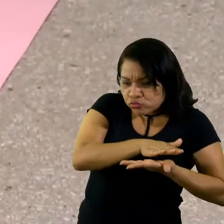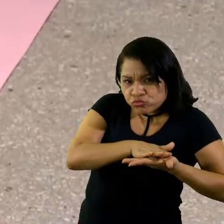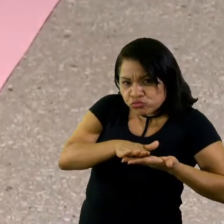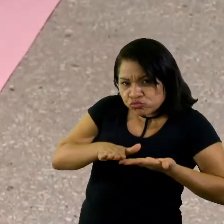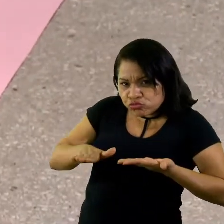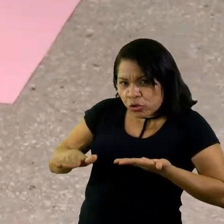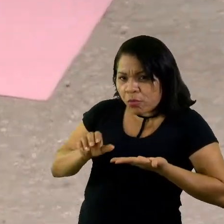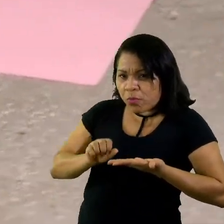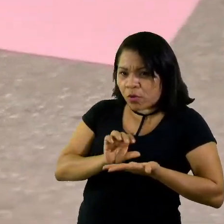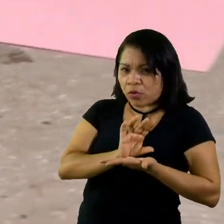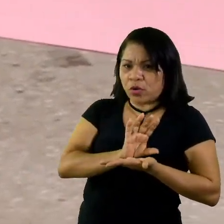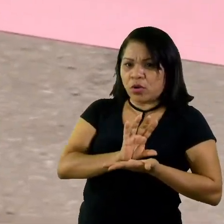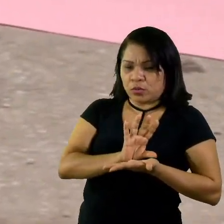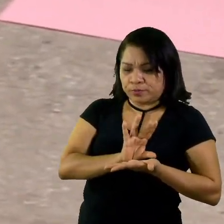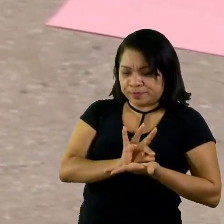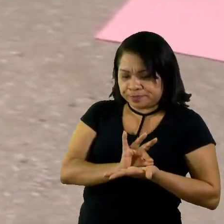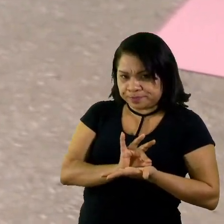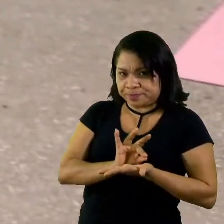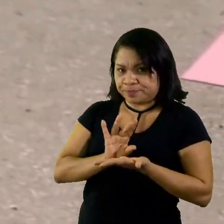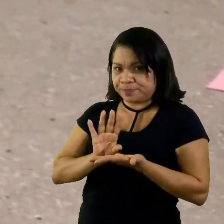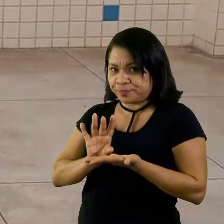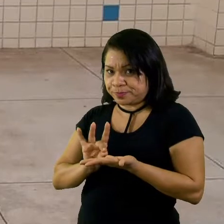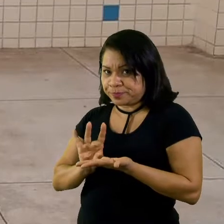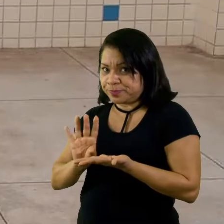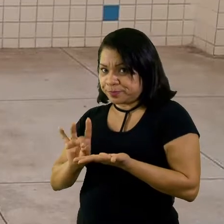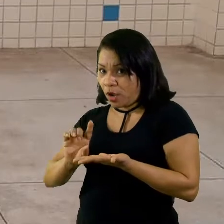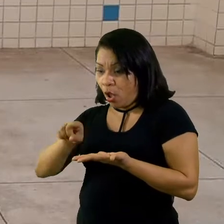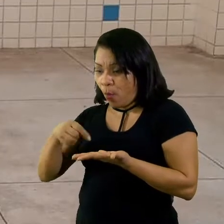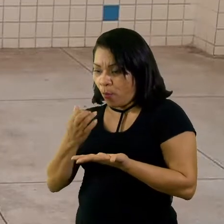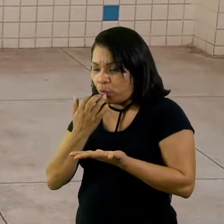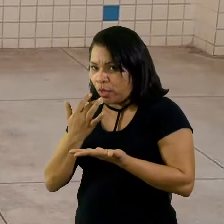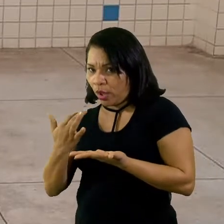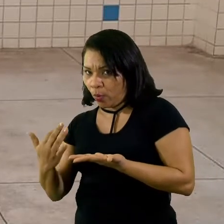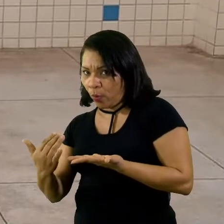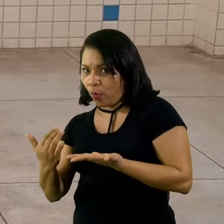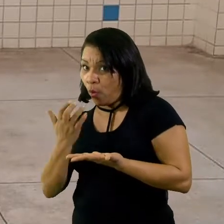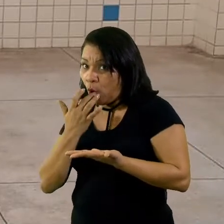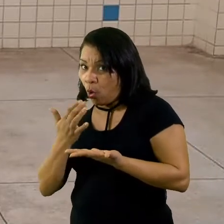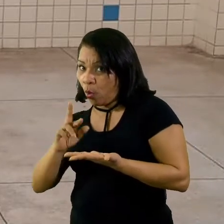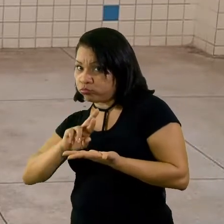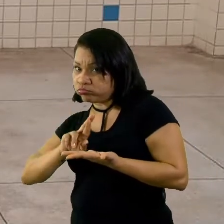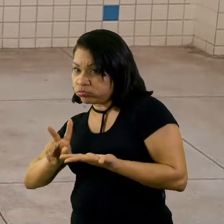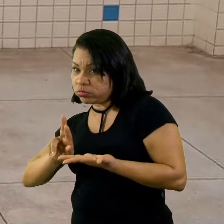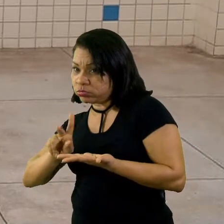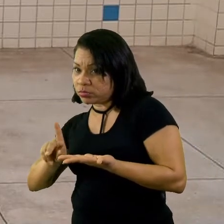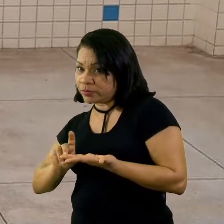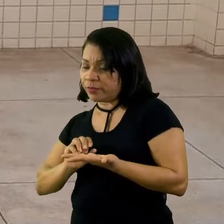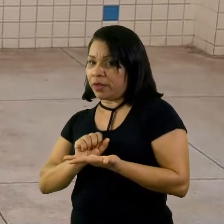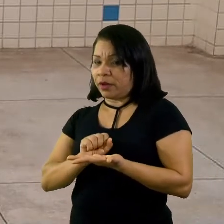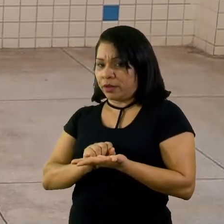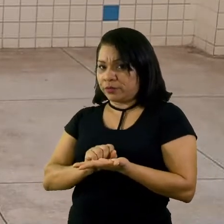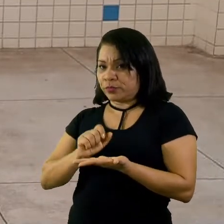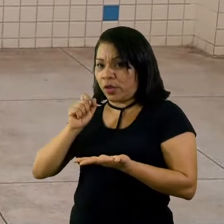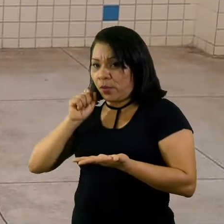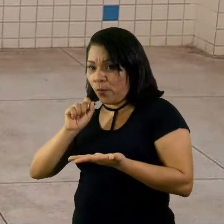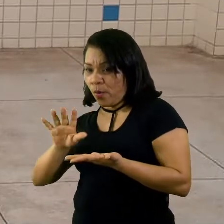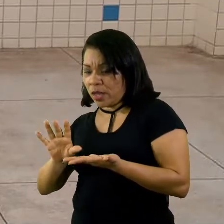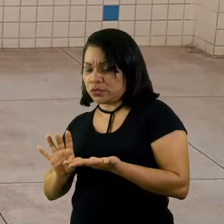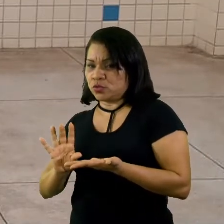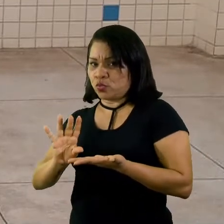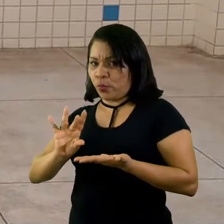Vou colocar outra cor aqui. Vou pôr o meu azul aqui.